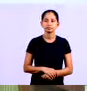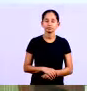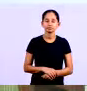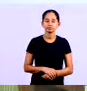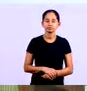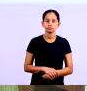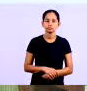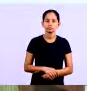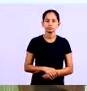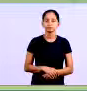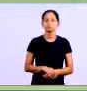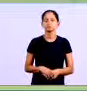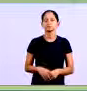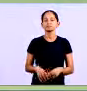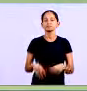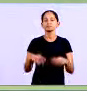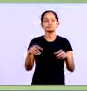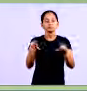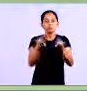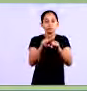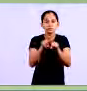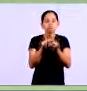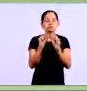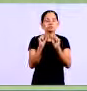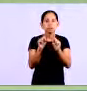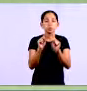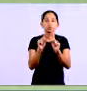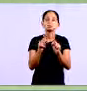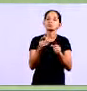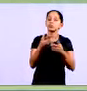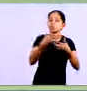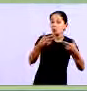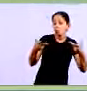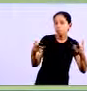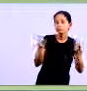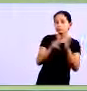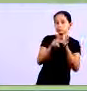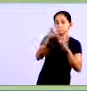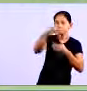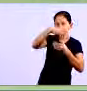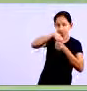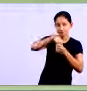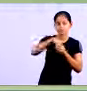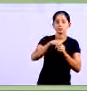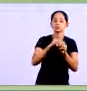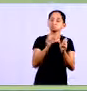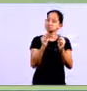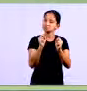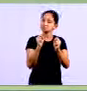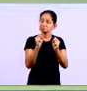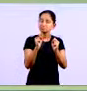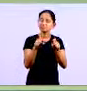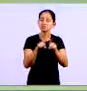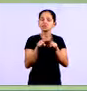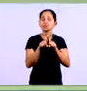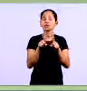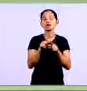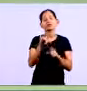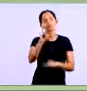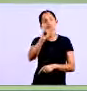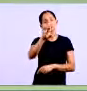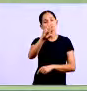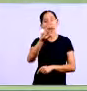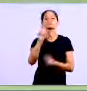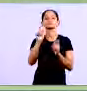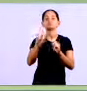você pode ter benefícios fiscais pode ser abatido no imposto de renda na contribuição social